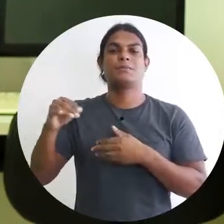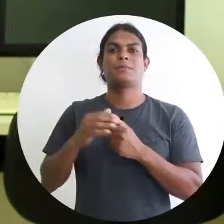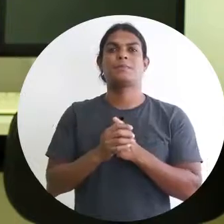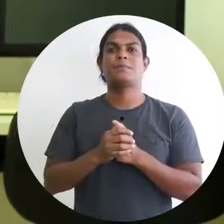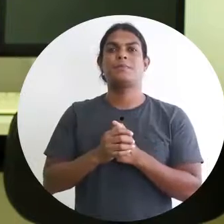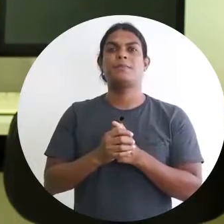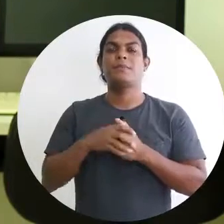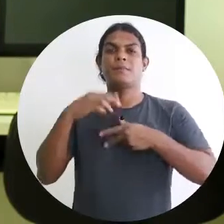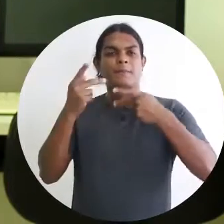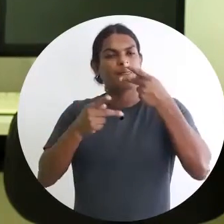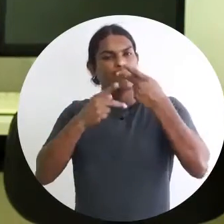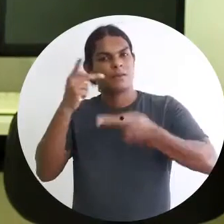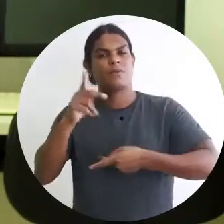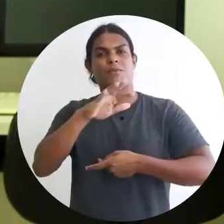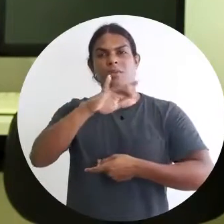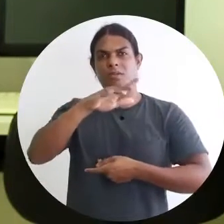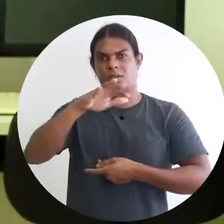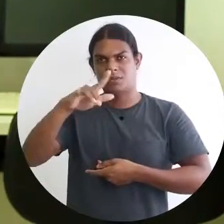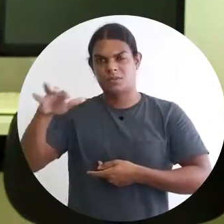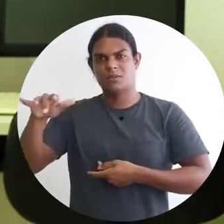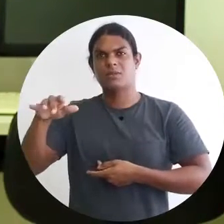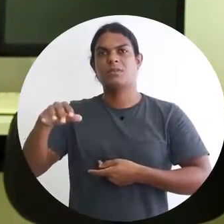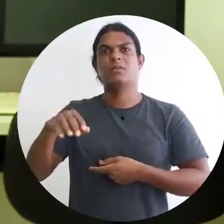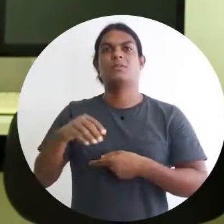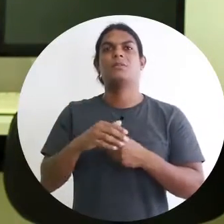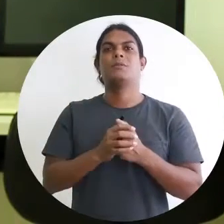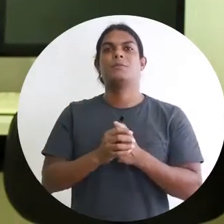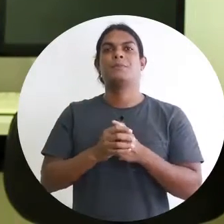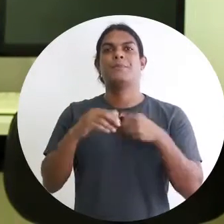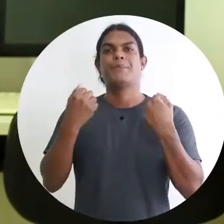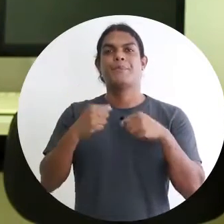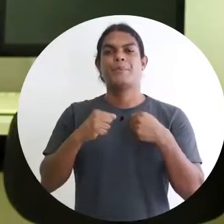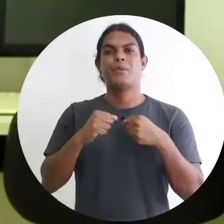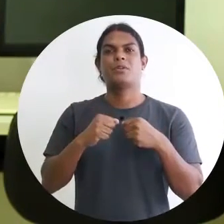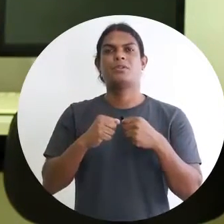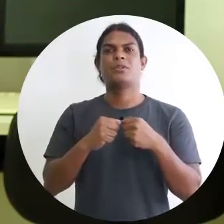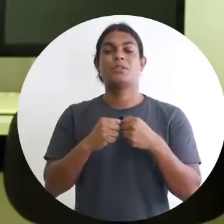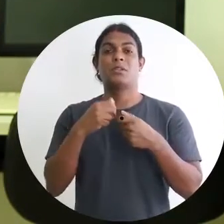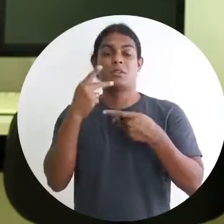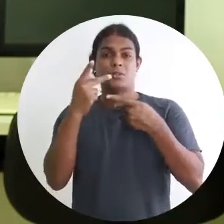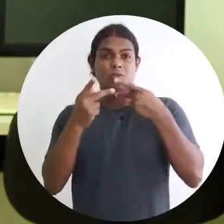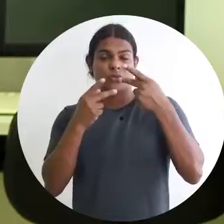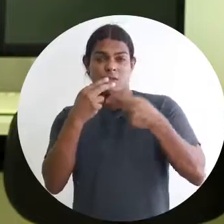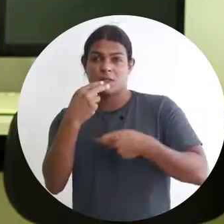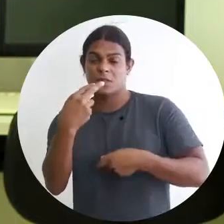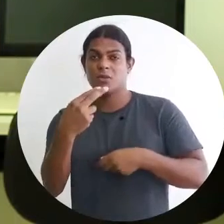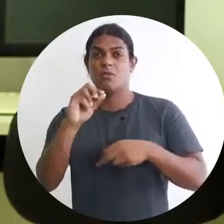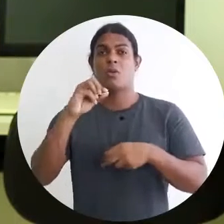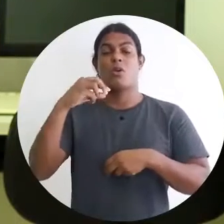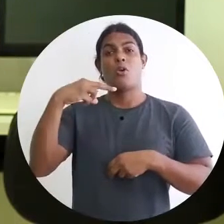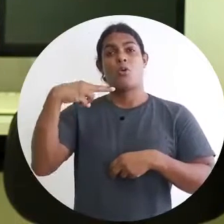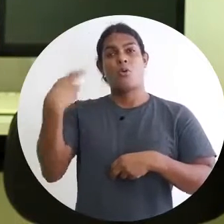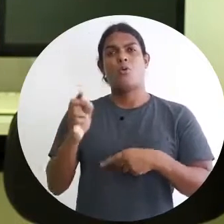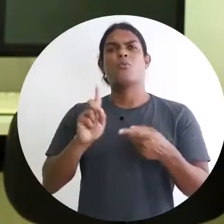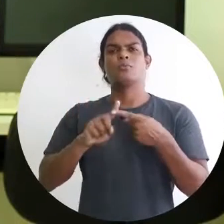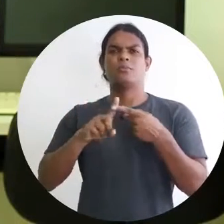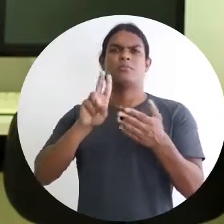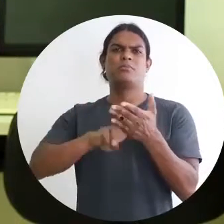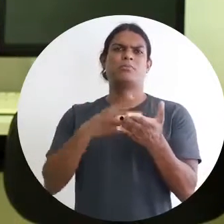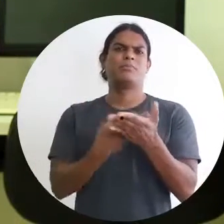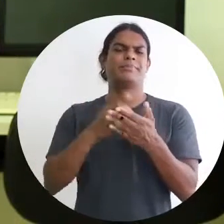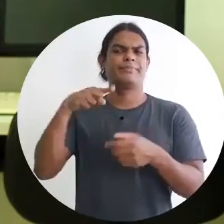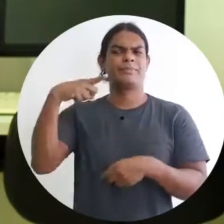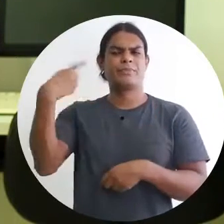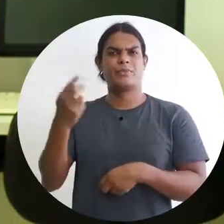E lá tem a legenda da fala, que pode ser na própria língua ou em outras línguas. Mas existe também uma